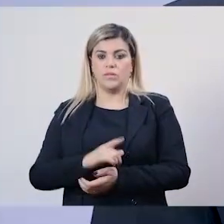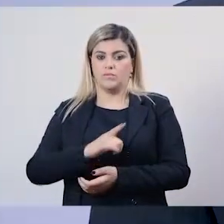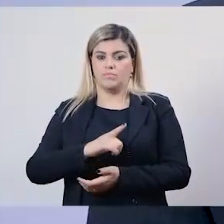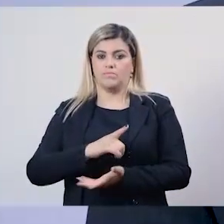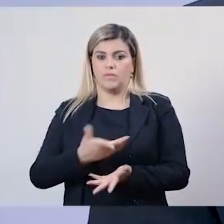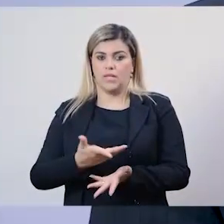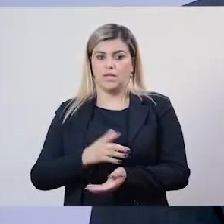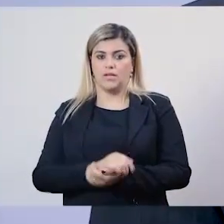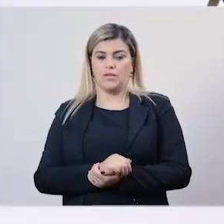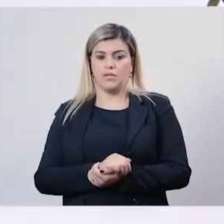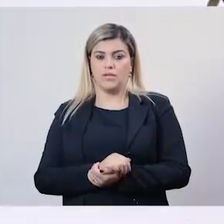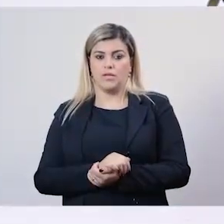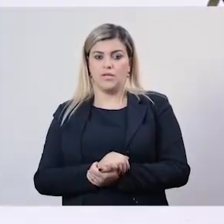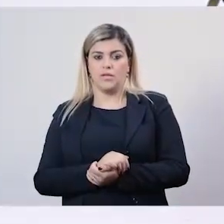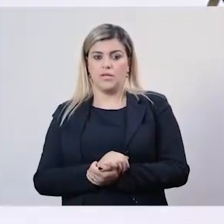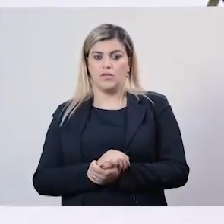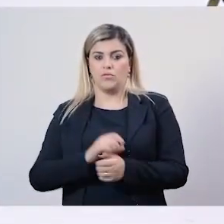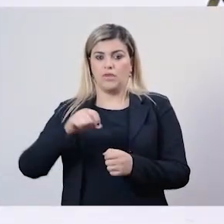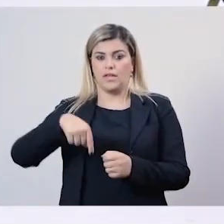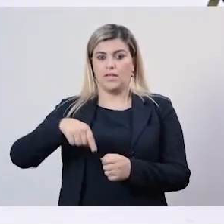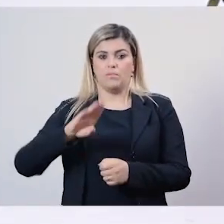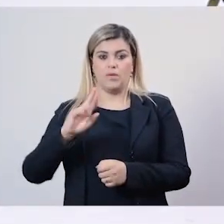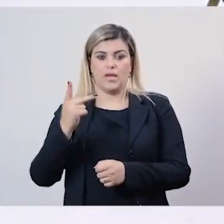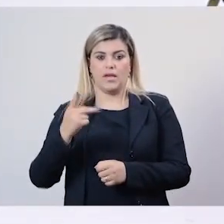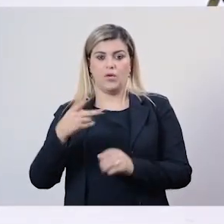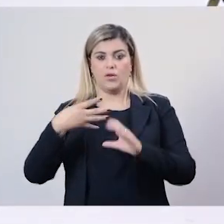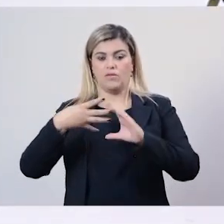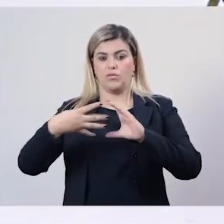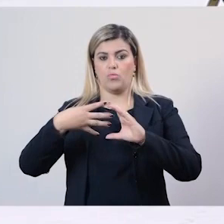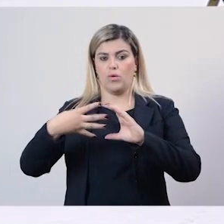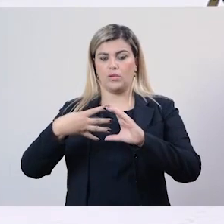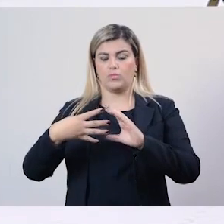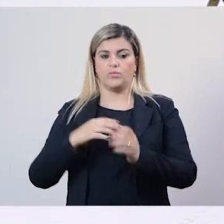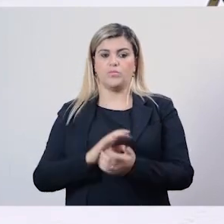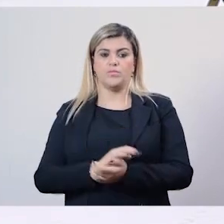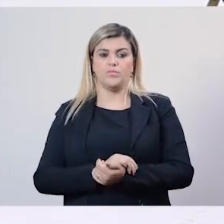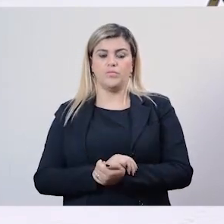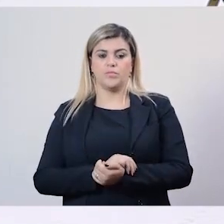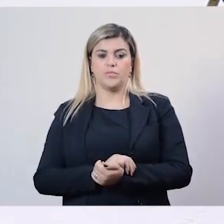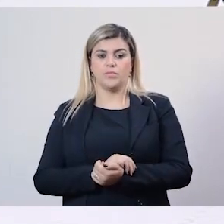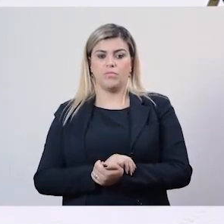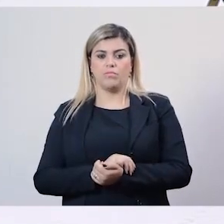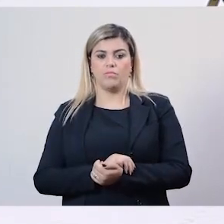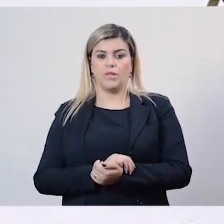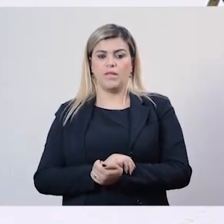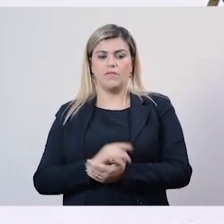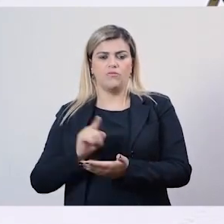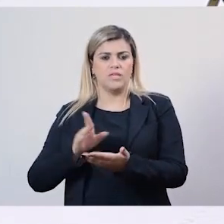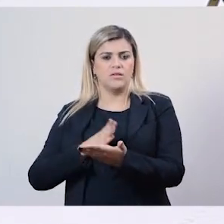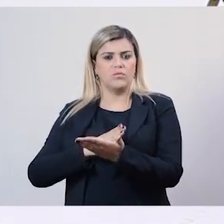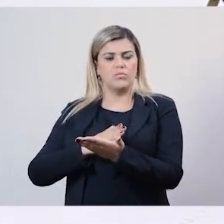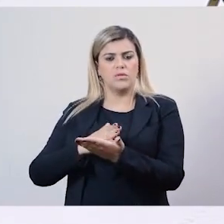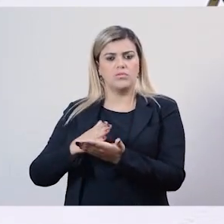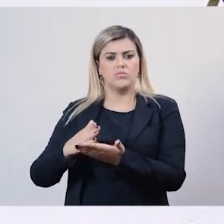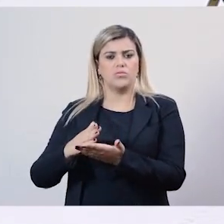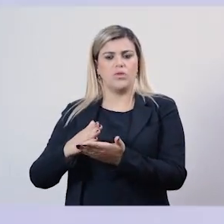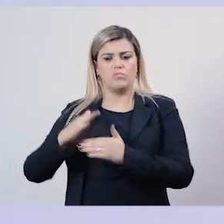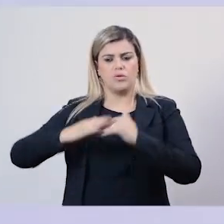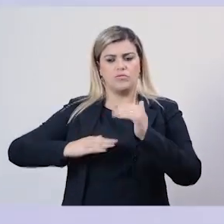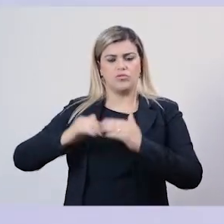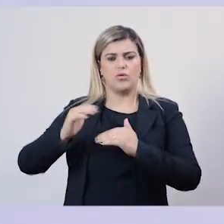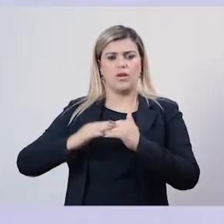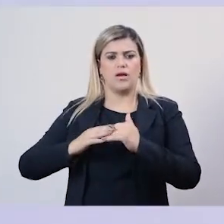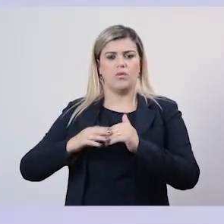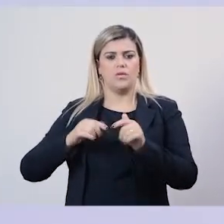instalou aqui o Crefito 4. E assim, você que começou a exercer a profissão de fisioterapeuta